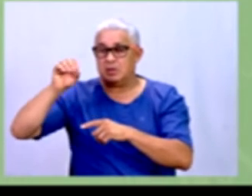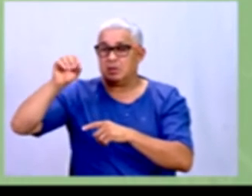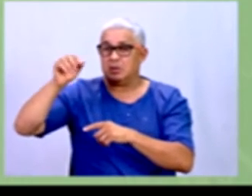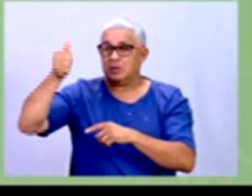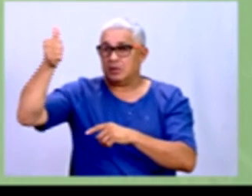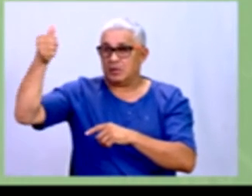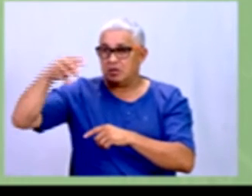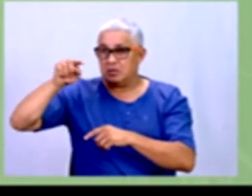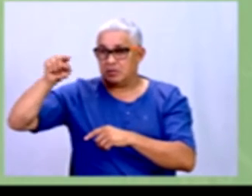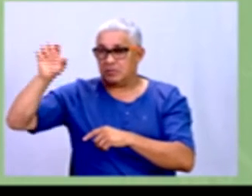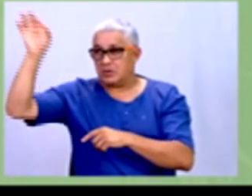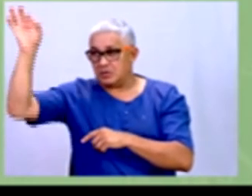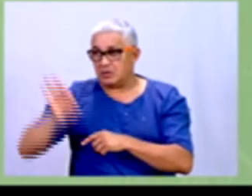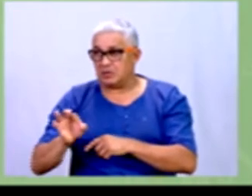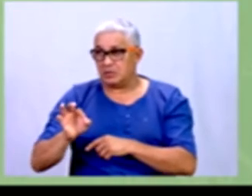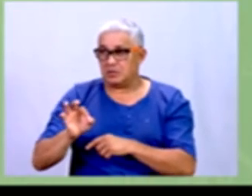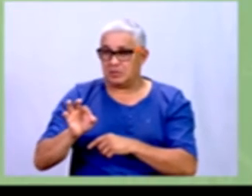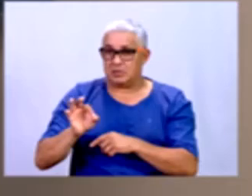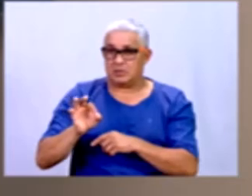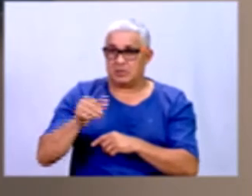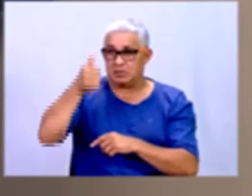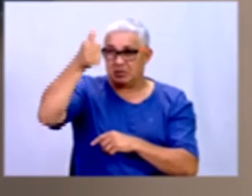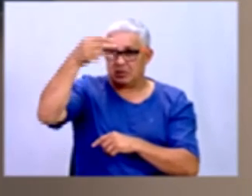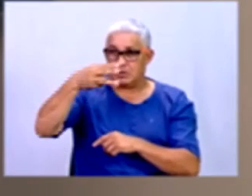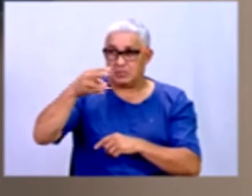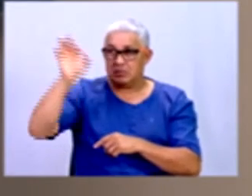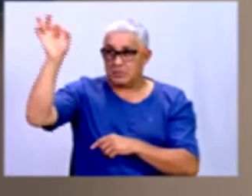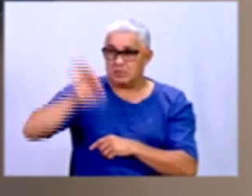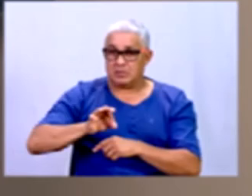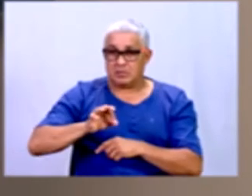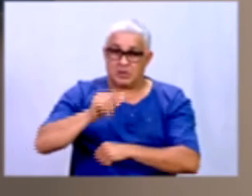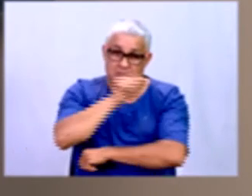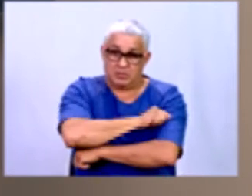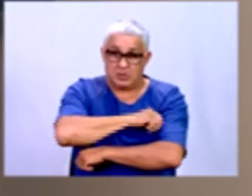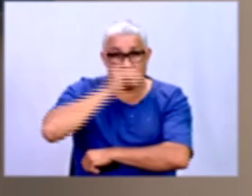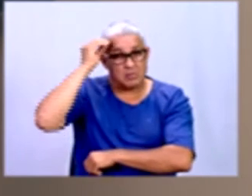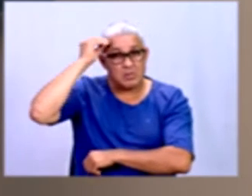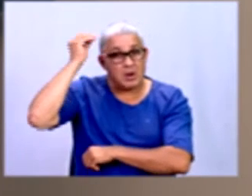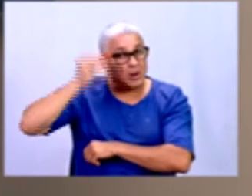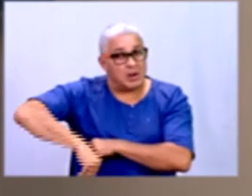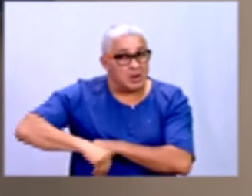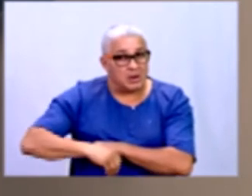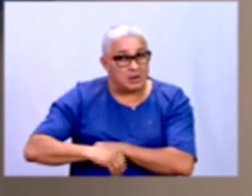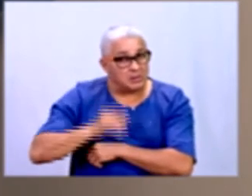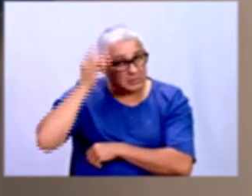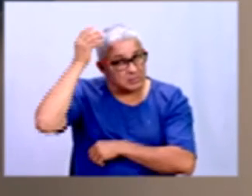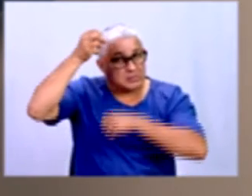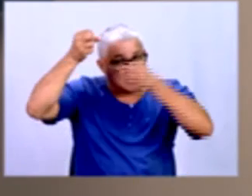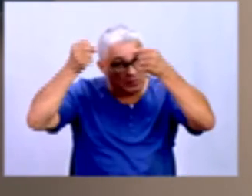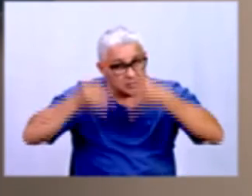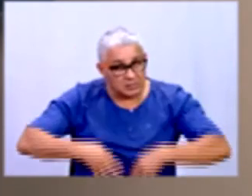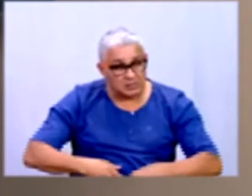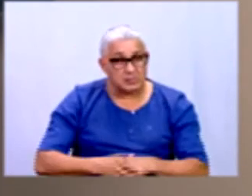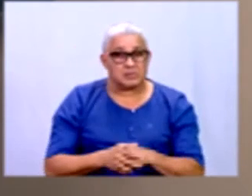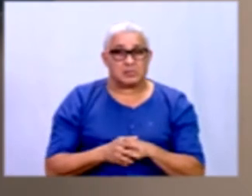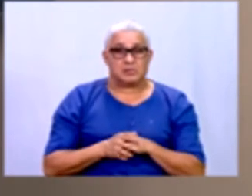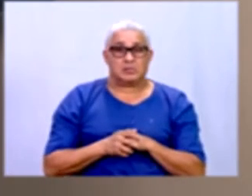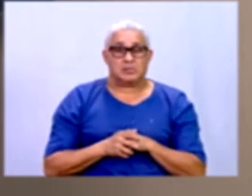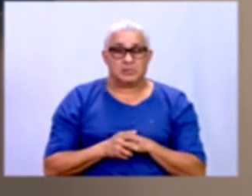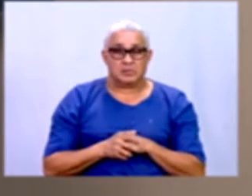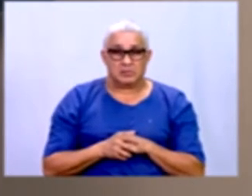falar o quê? Que 13% dos alunos desistiram. Fica até mais fácil a gente explicar, né, professor, quando é percentual. Então,